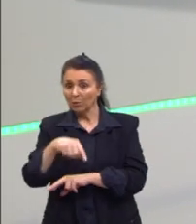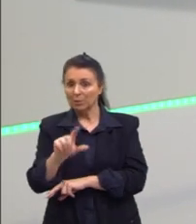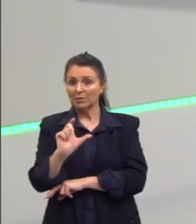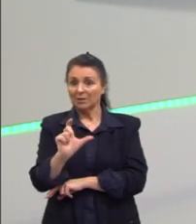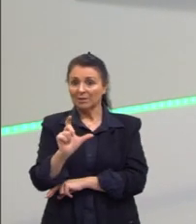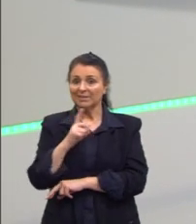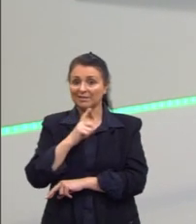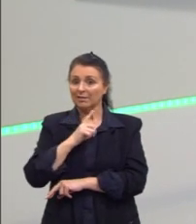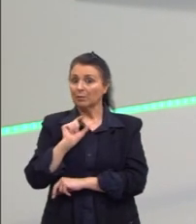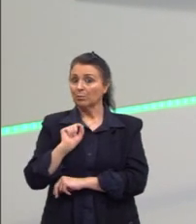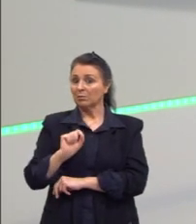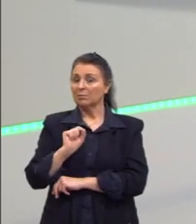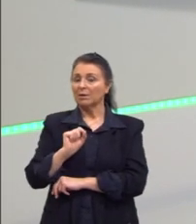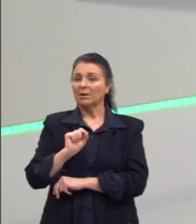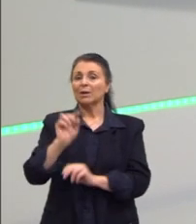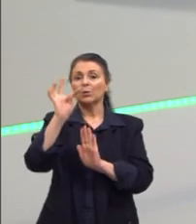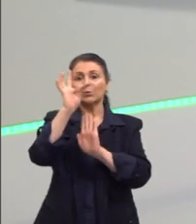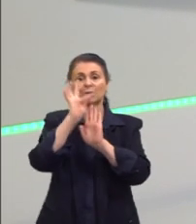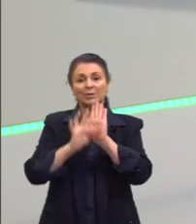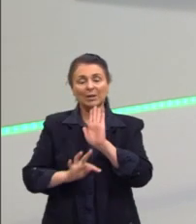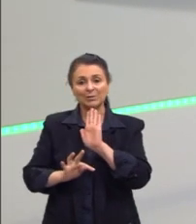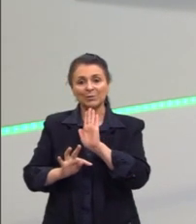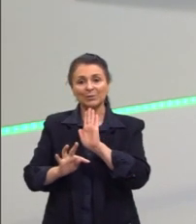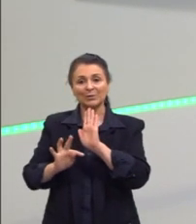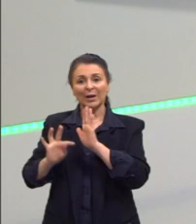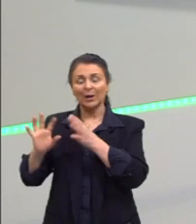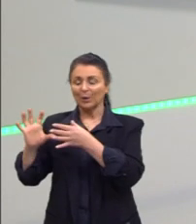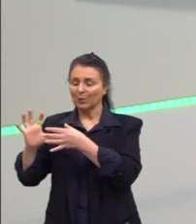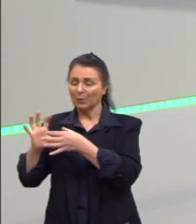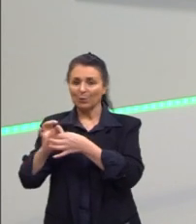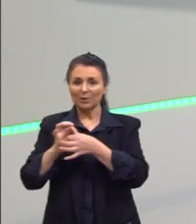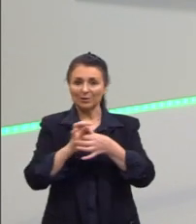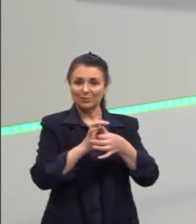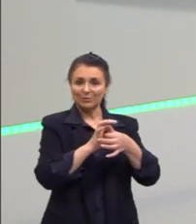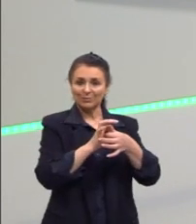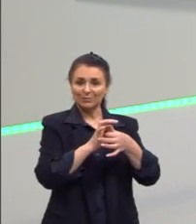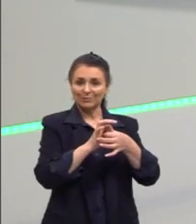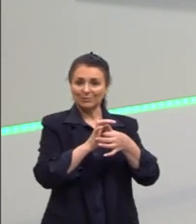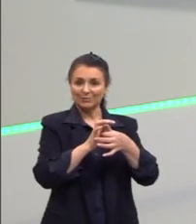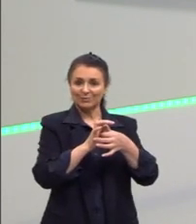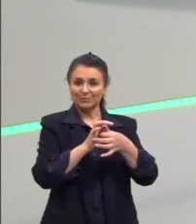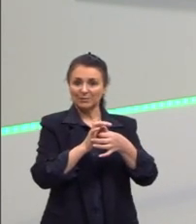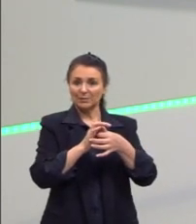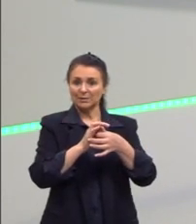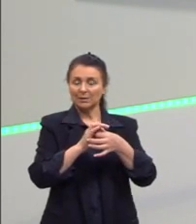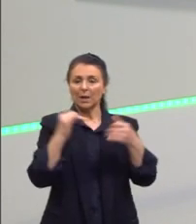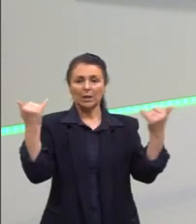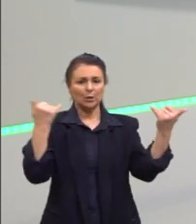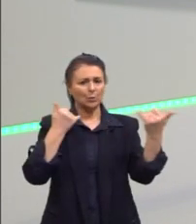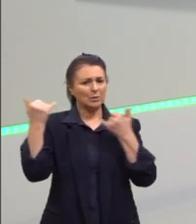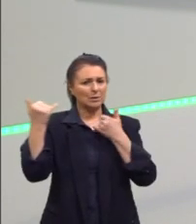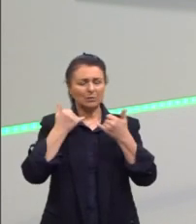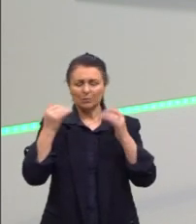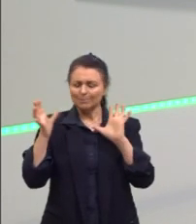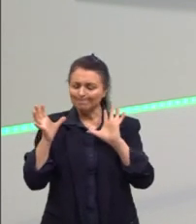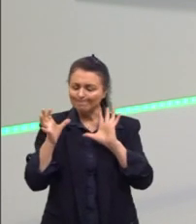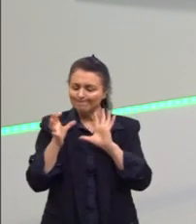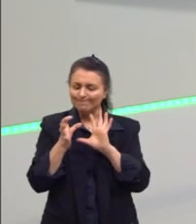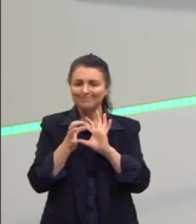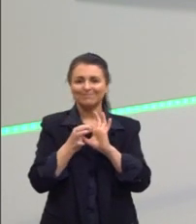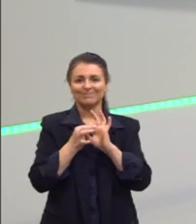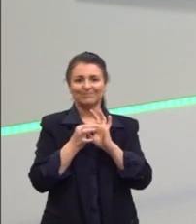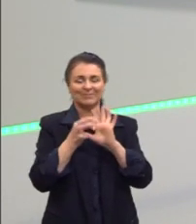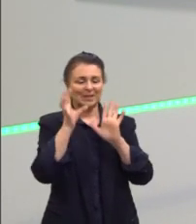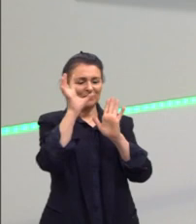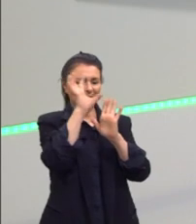nós temos, então, um texto coerente. Todas essas informações são bem amarradas. Isso a gente está cansado